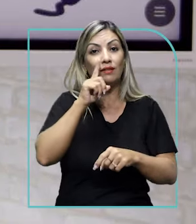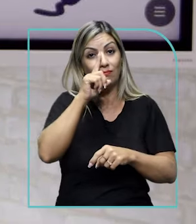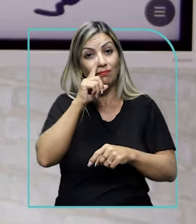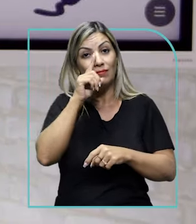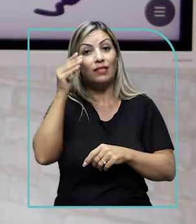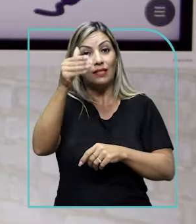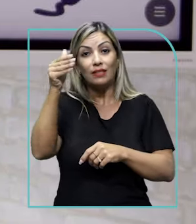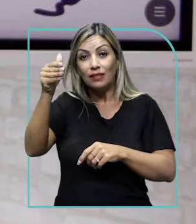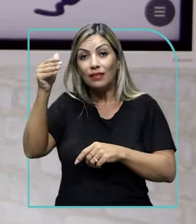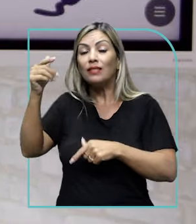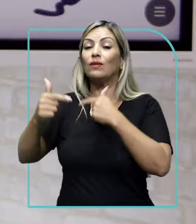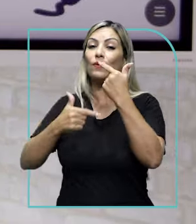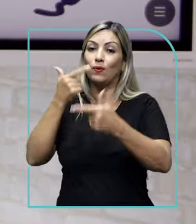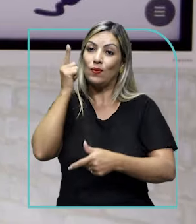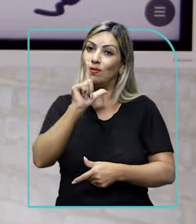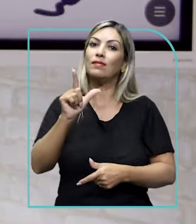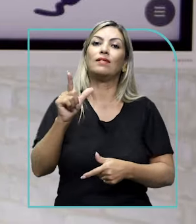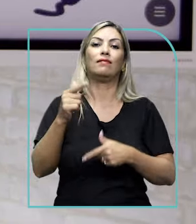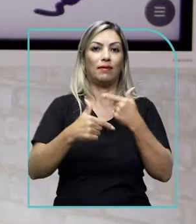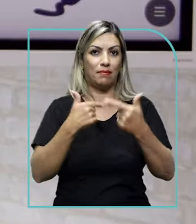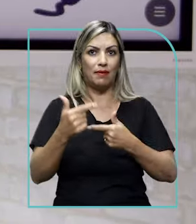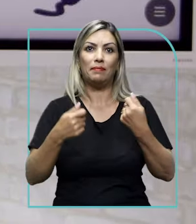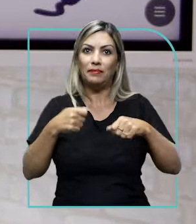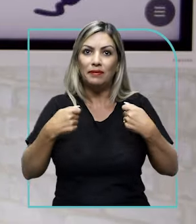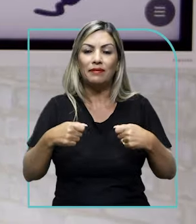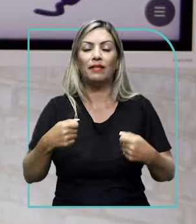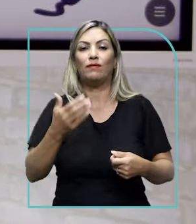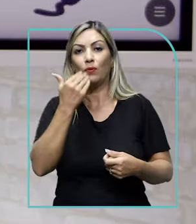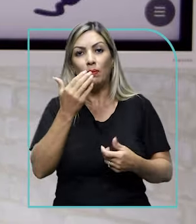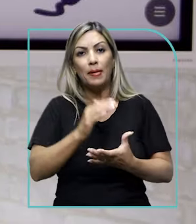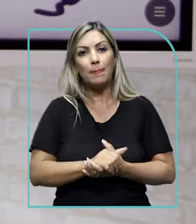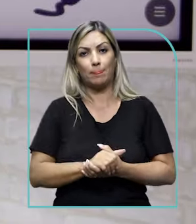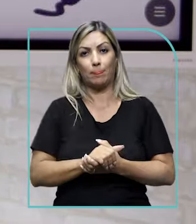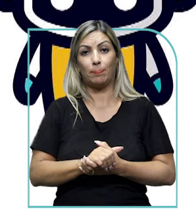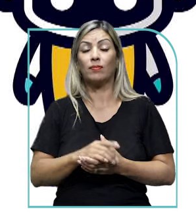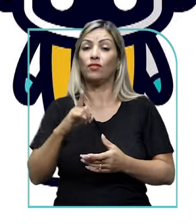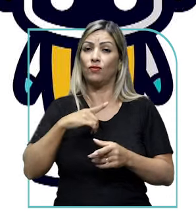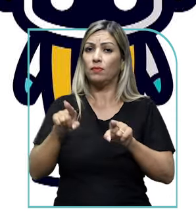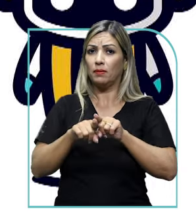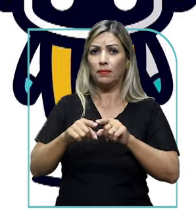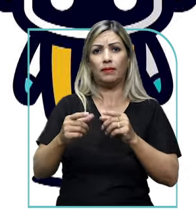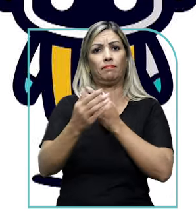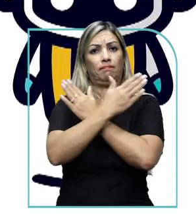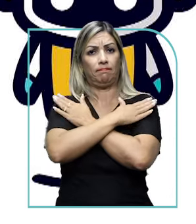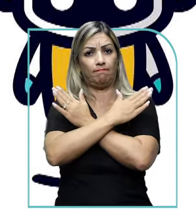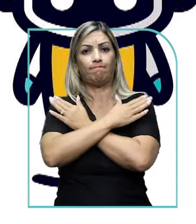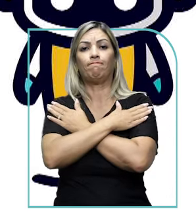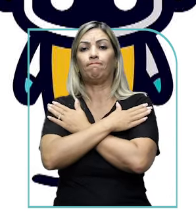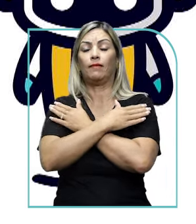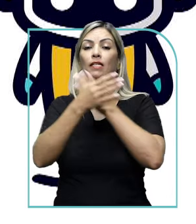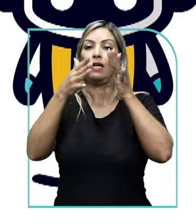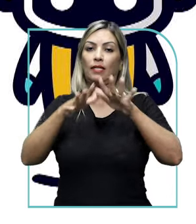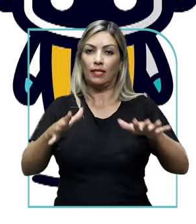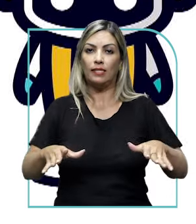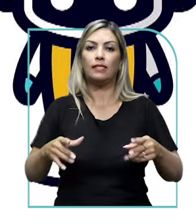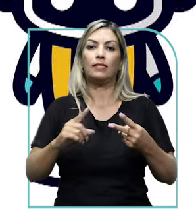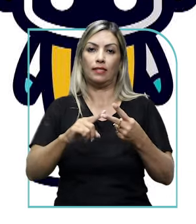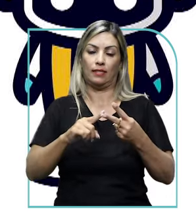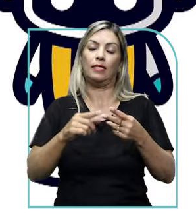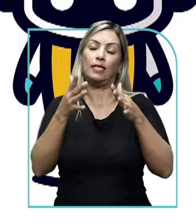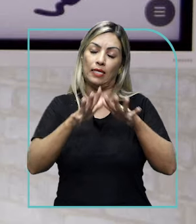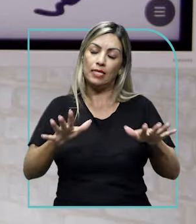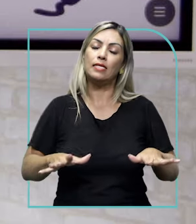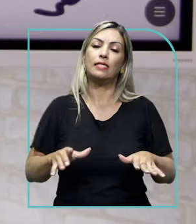conseguir algum sustento e nós também tivemos a questão do desemprego e a crise econômica.